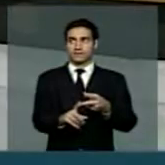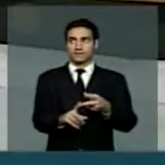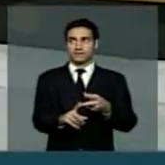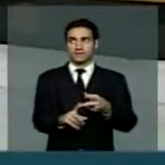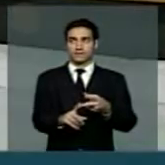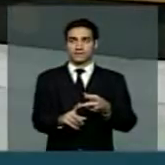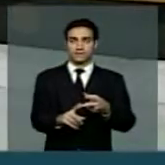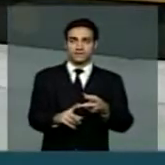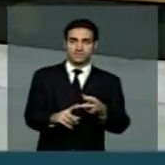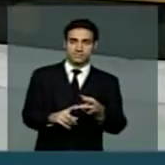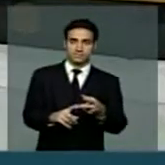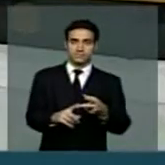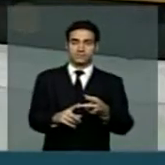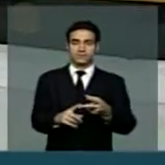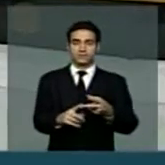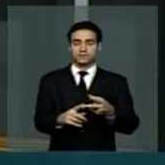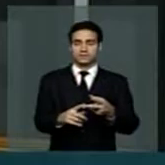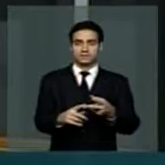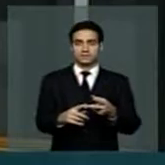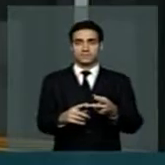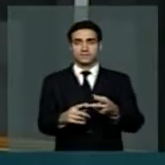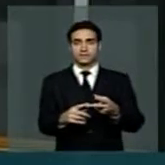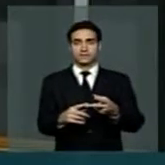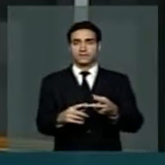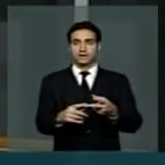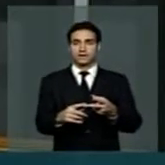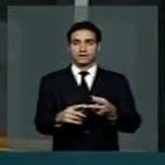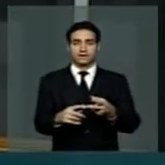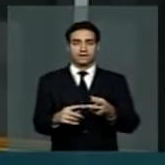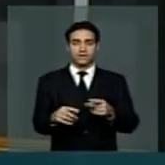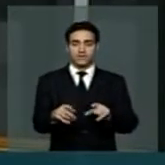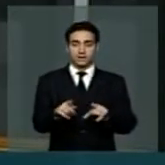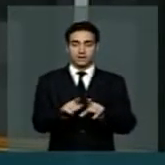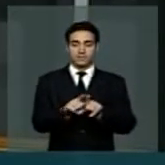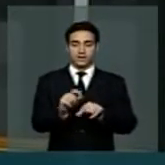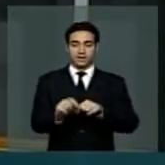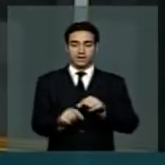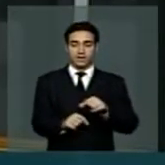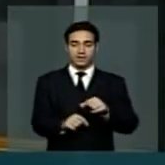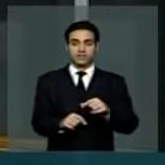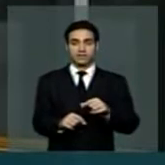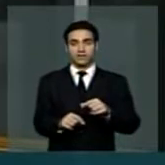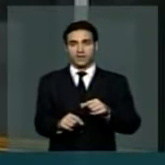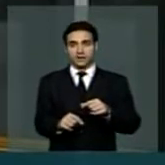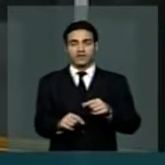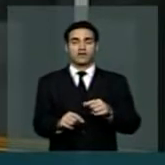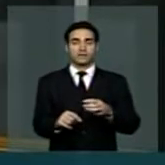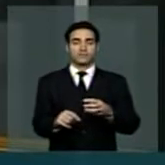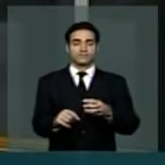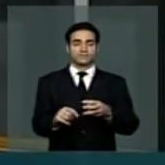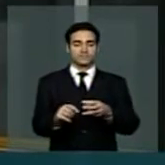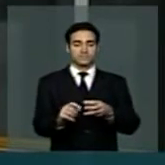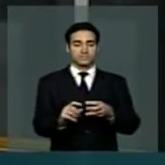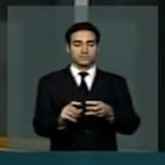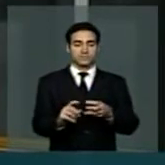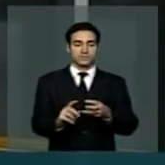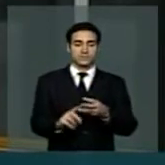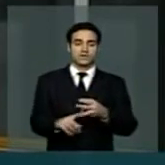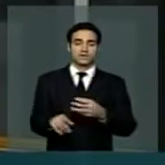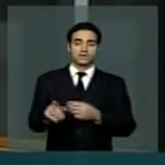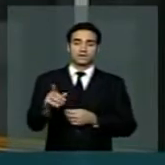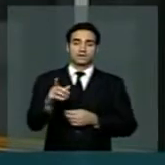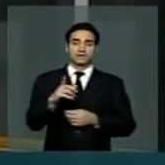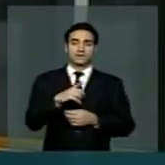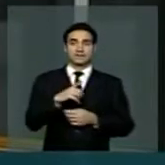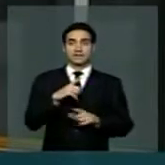já desde ano passado, pertencendo à frente parlamentar mista, em